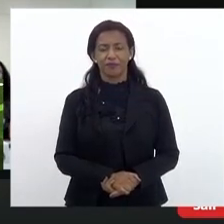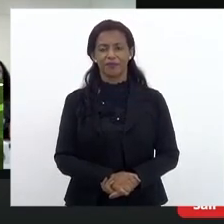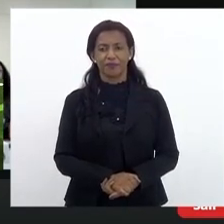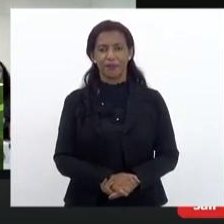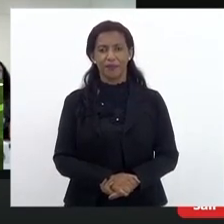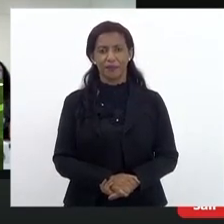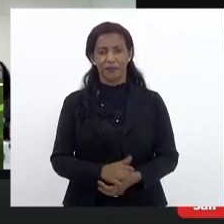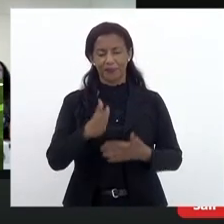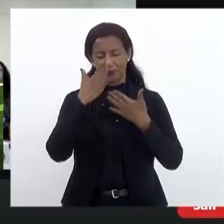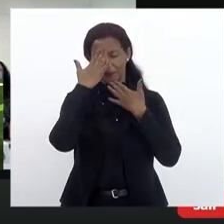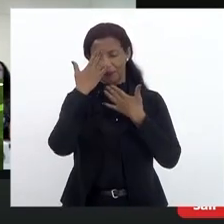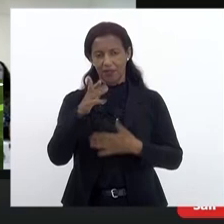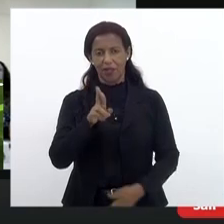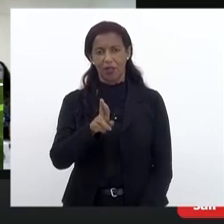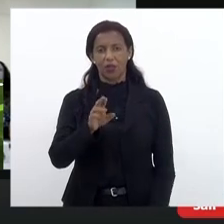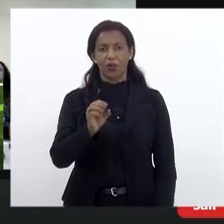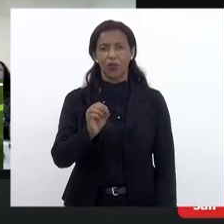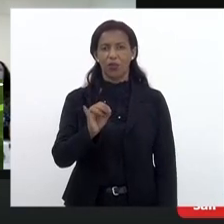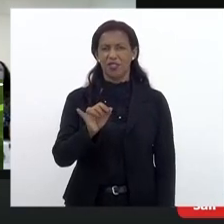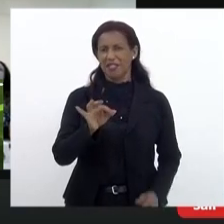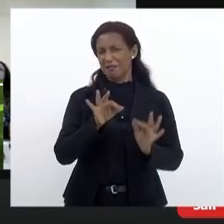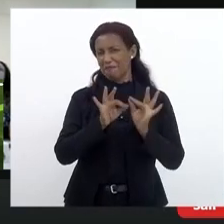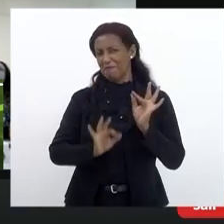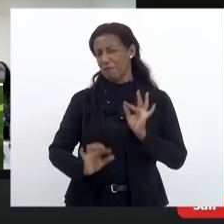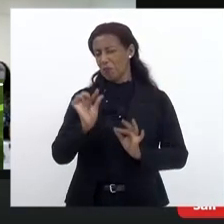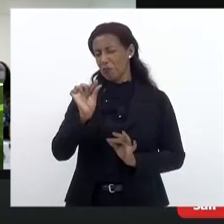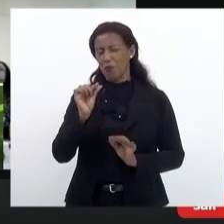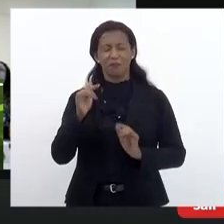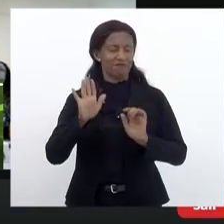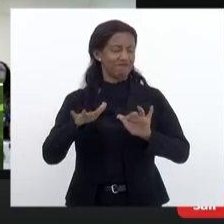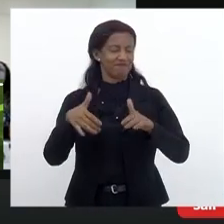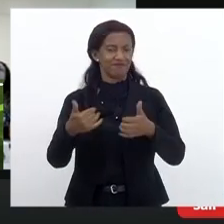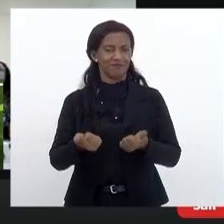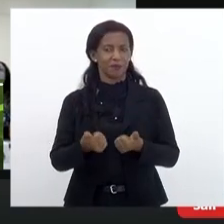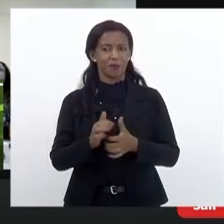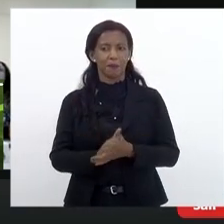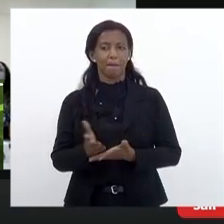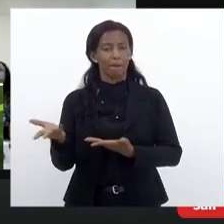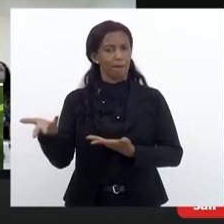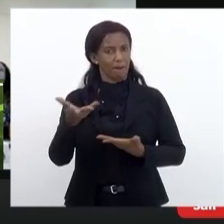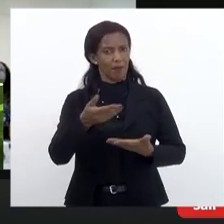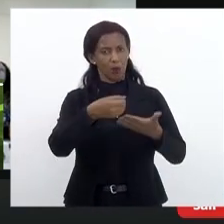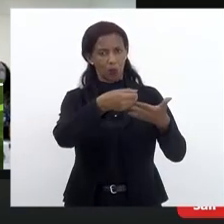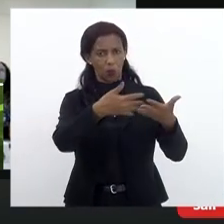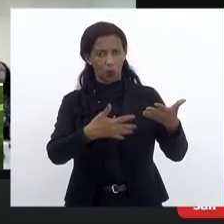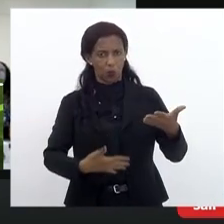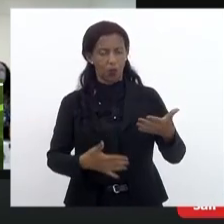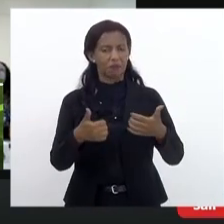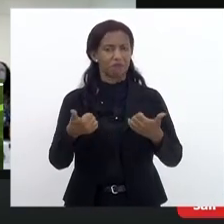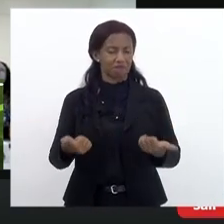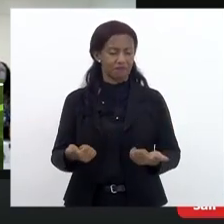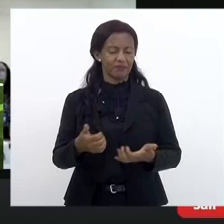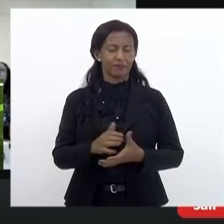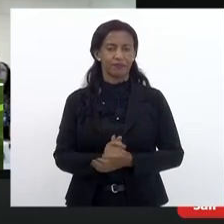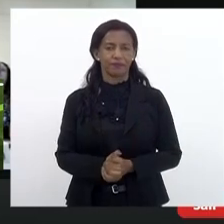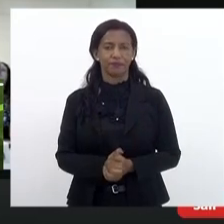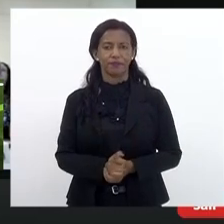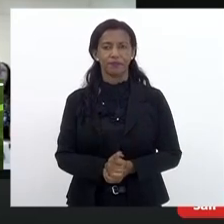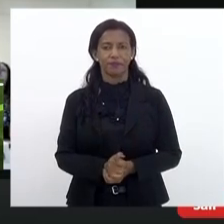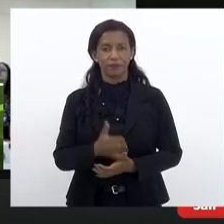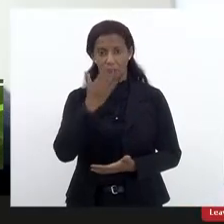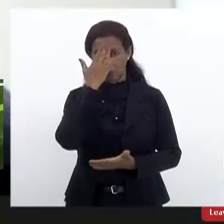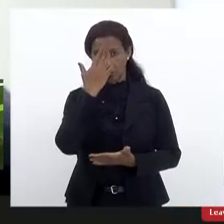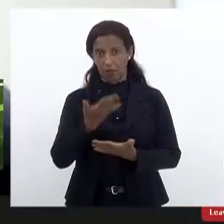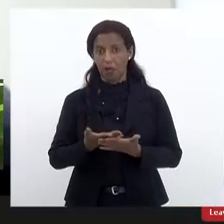Obrigado, Rosilene. Só prolongou um pouquinho, tá tudo bem, mas nos trouxe uma série de questões relevantes que eu